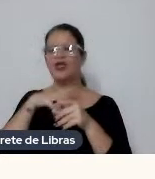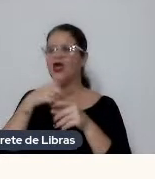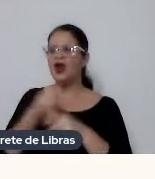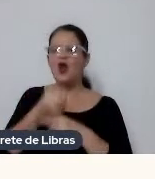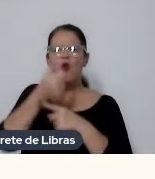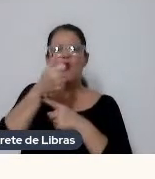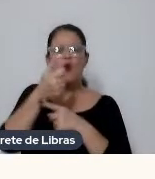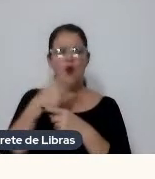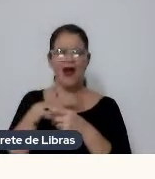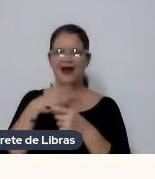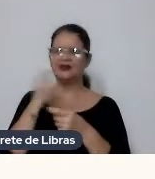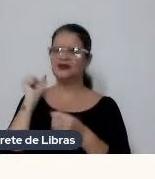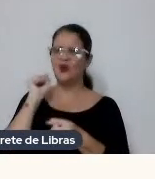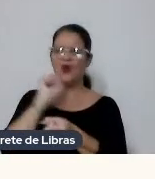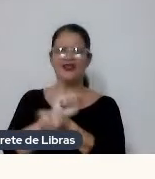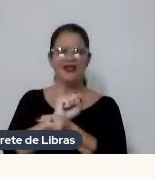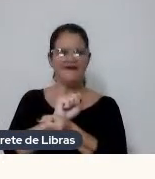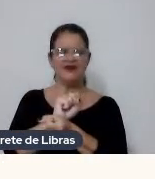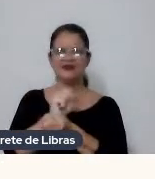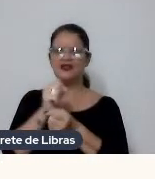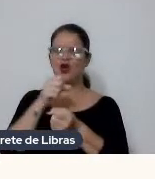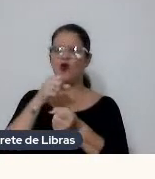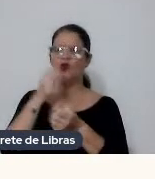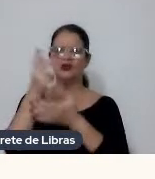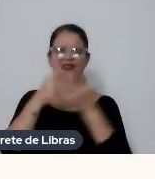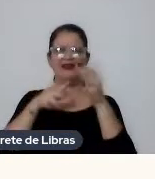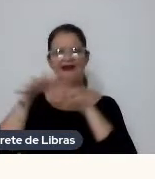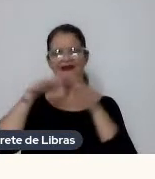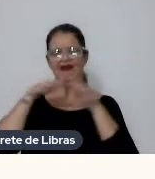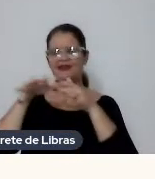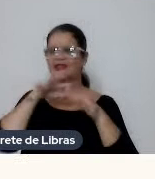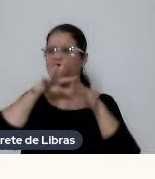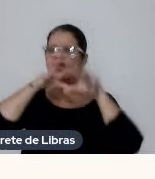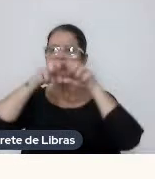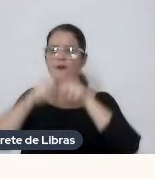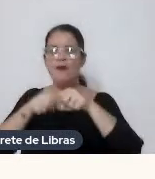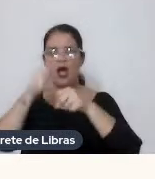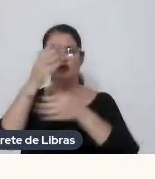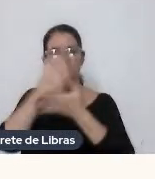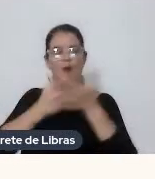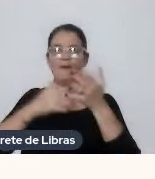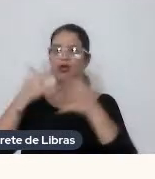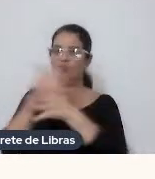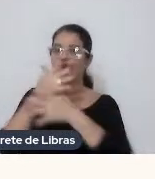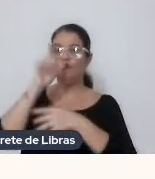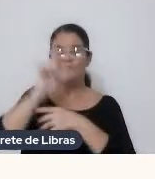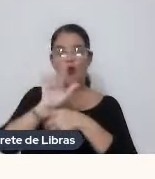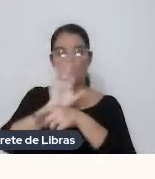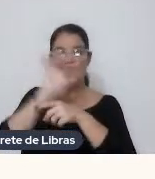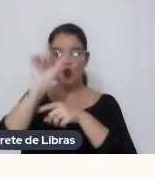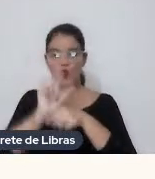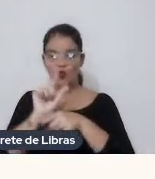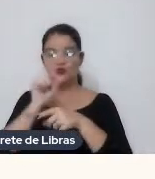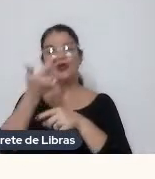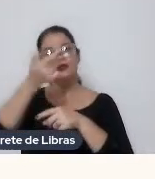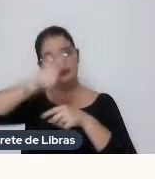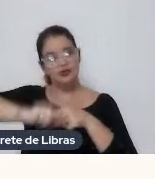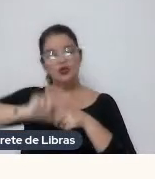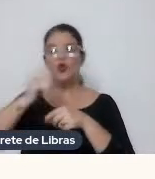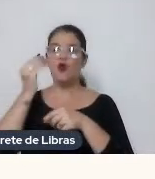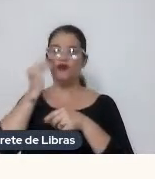De animação E animais No meio da cidade Assim Então foi um curta Que a gente Mais uma vez